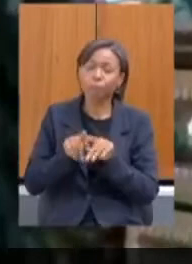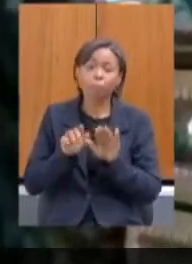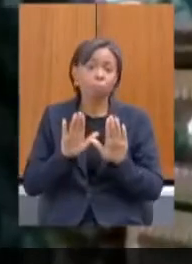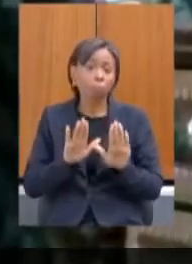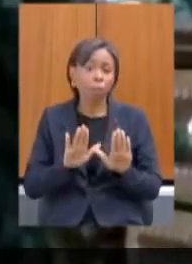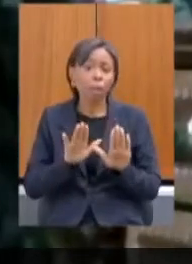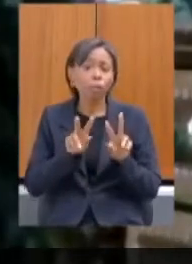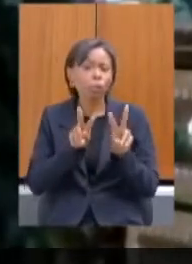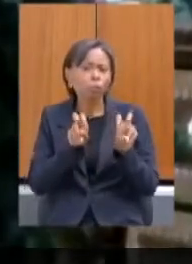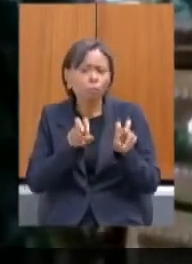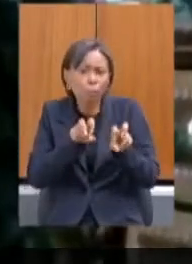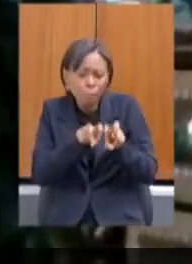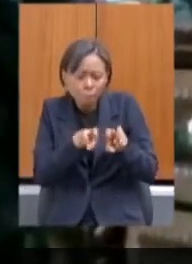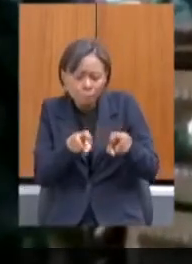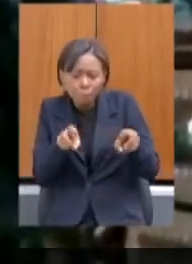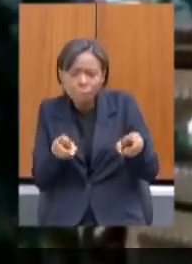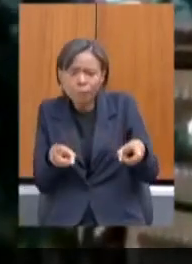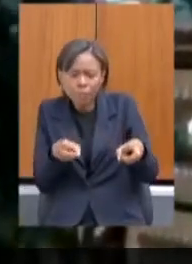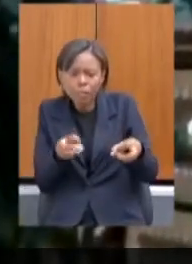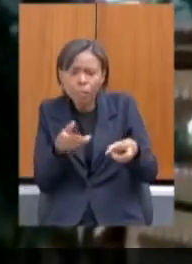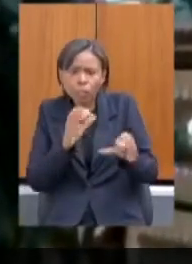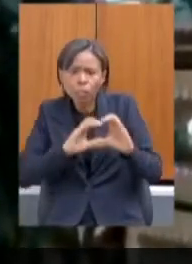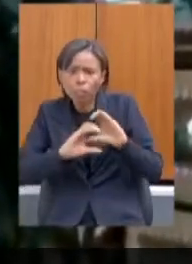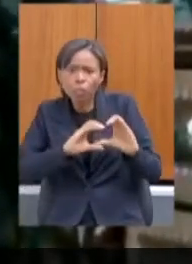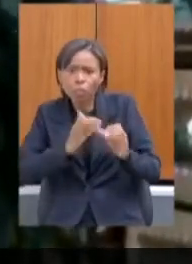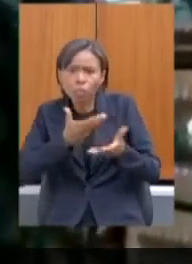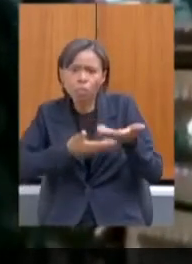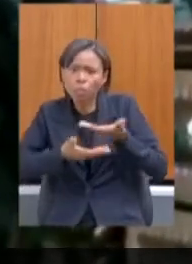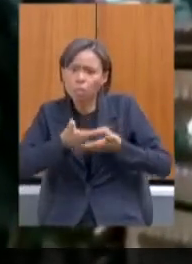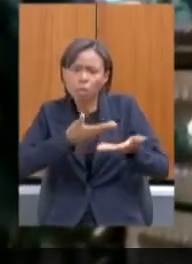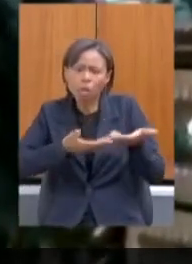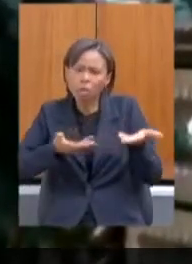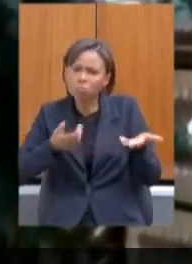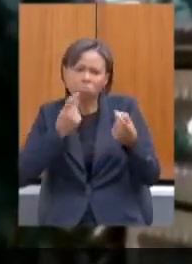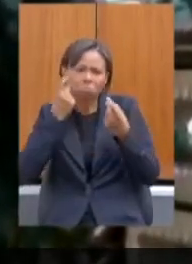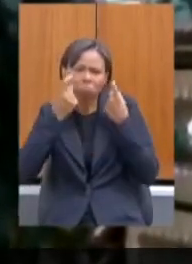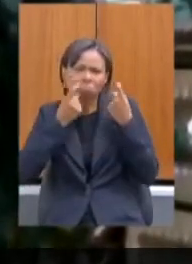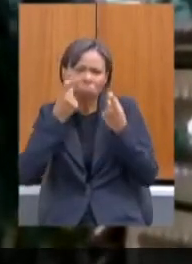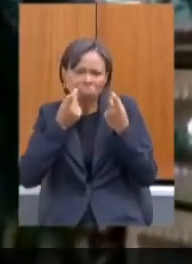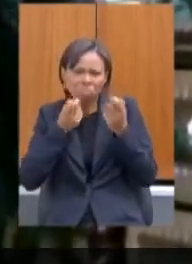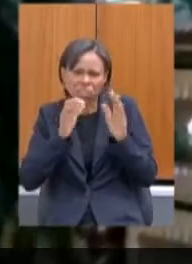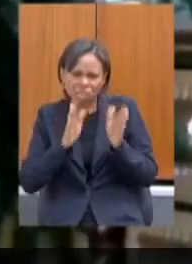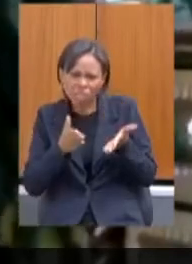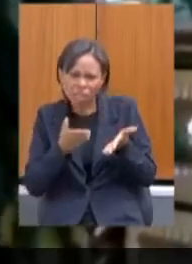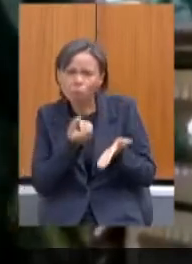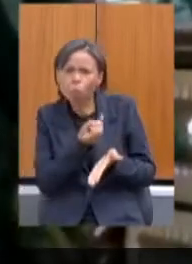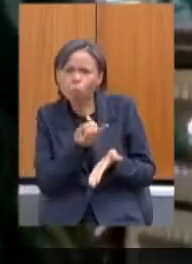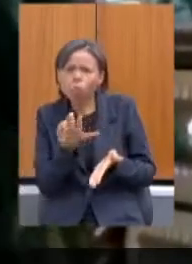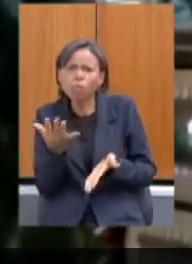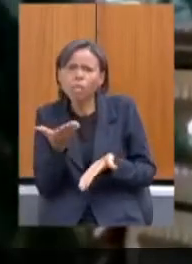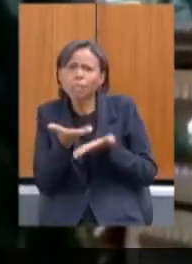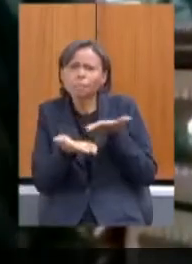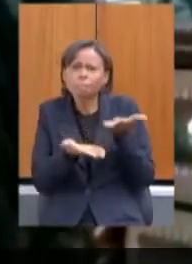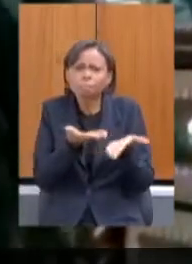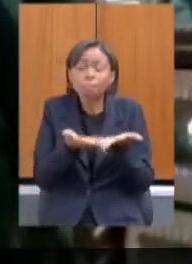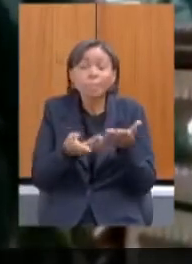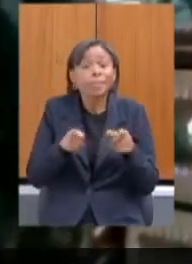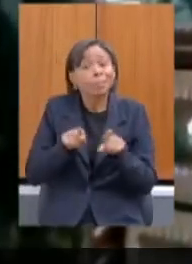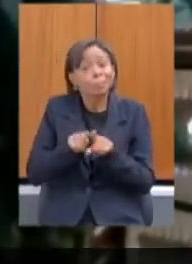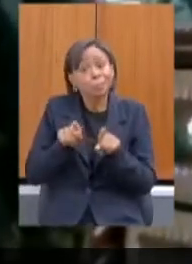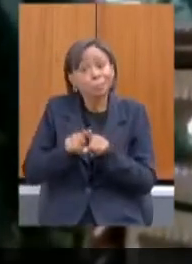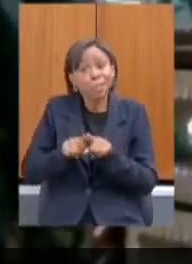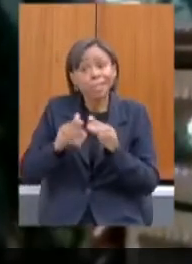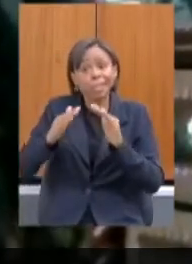diálogo também nos preocupa e assim eu queria saber se ela trouxe números também do atendimento os casos de despejo continuam